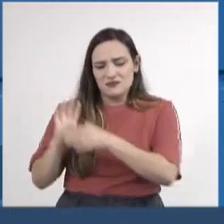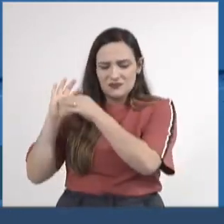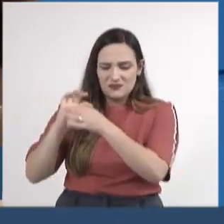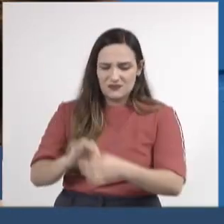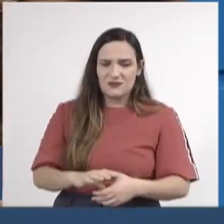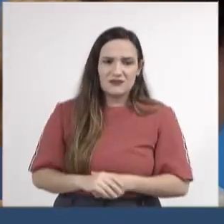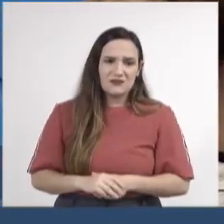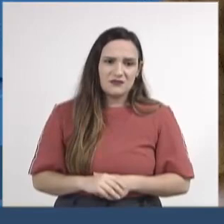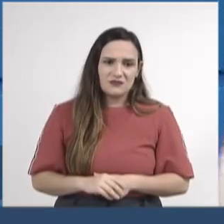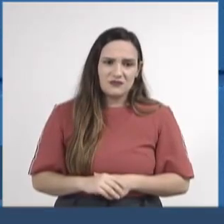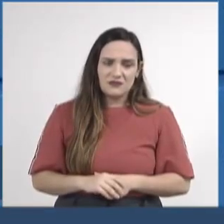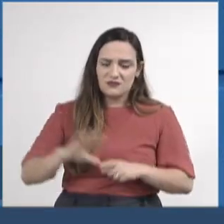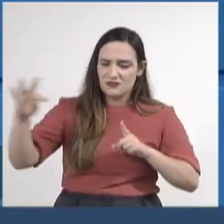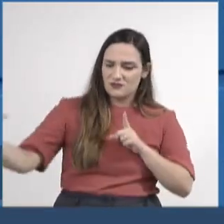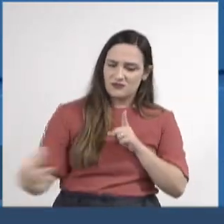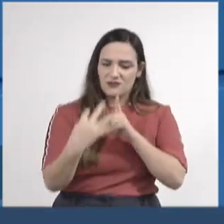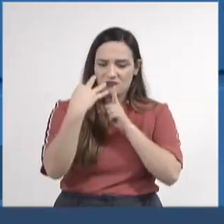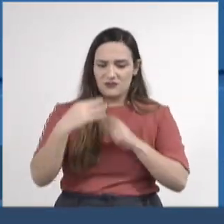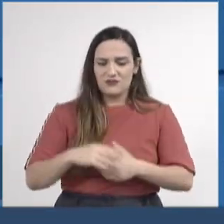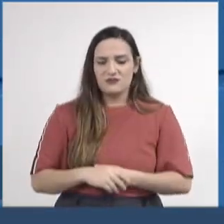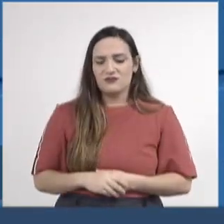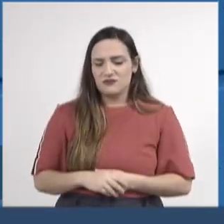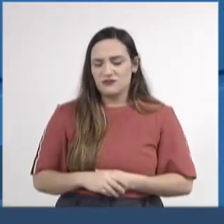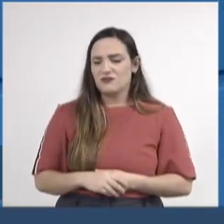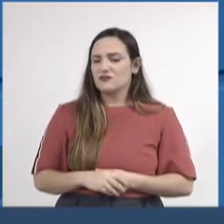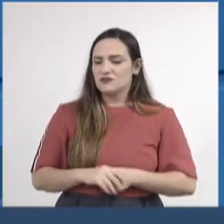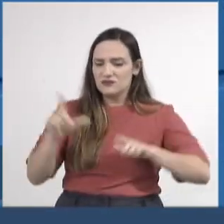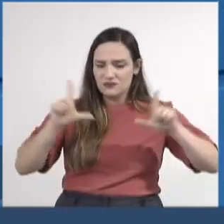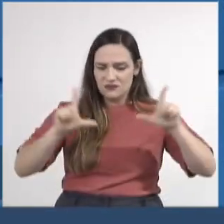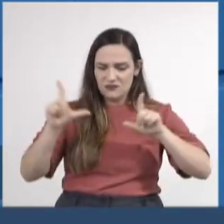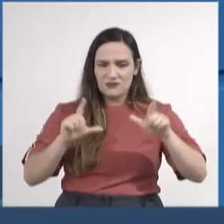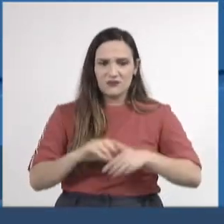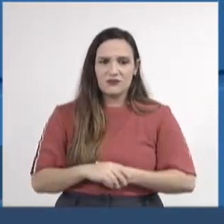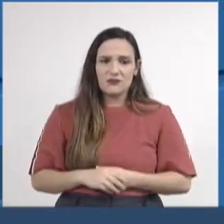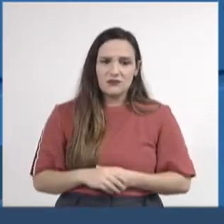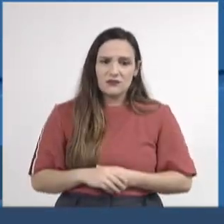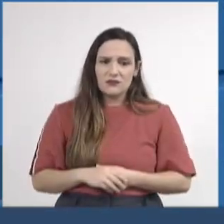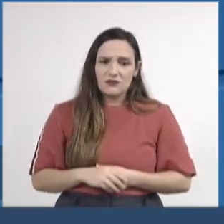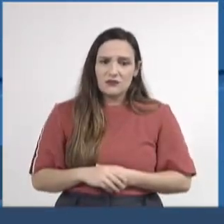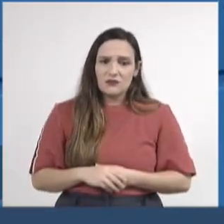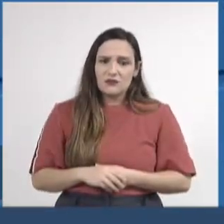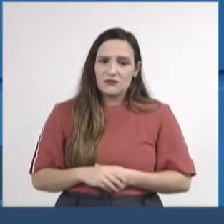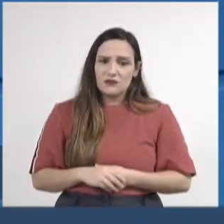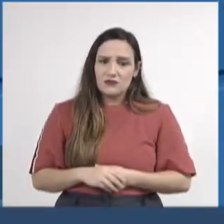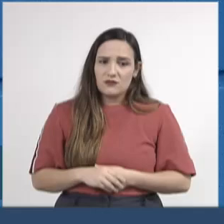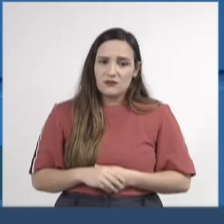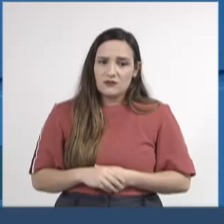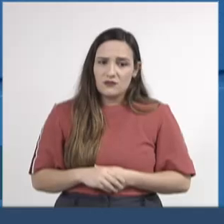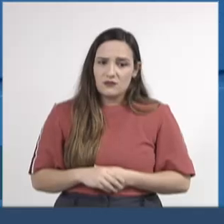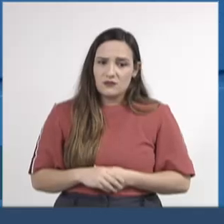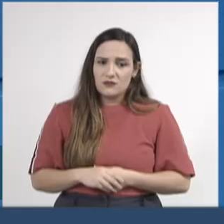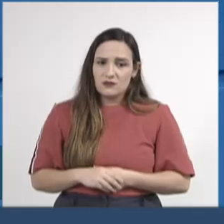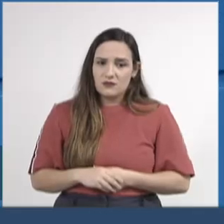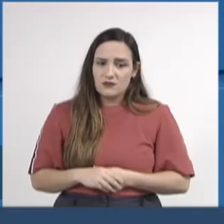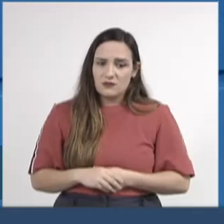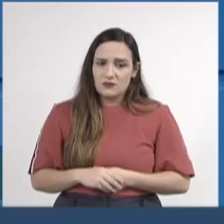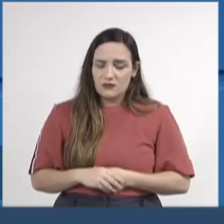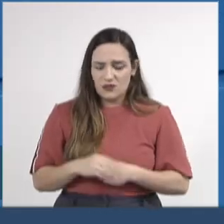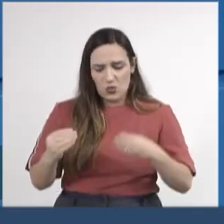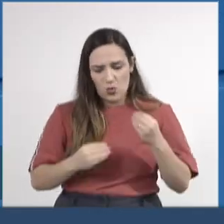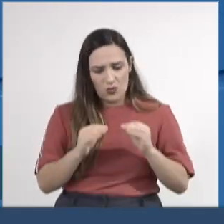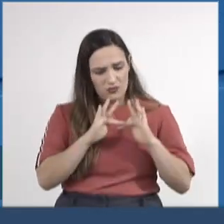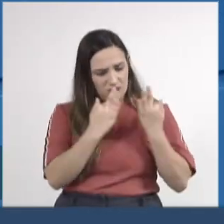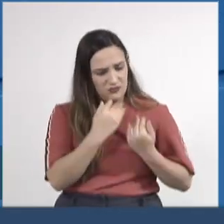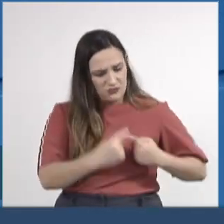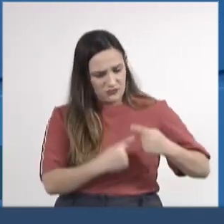dizer que é uma grande notoriedade da mídia em cima disso aí. E eu vejo como que vai crescer a geração que